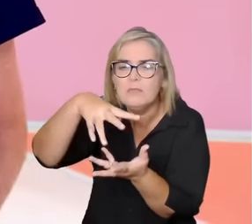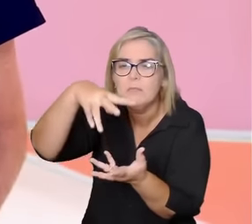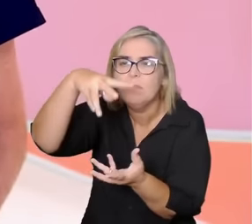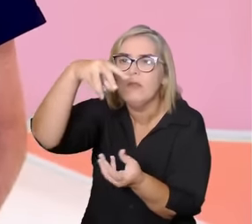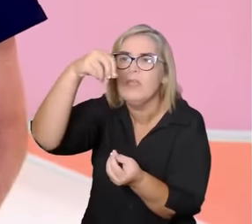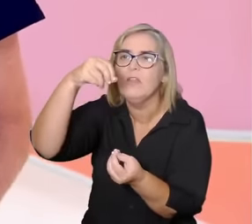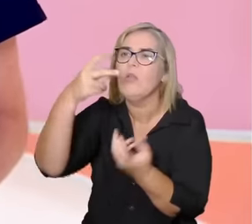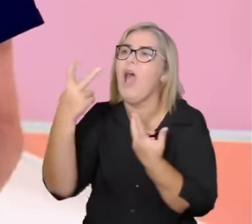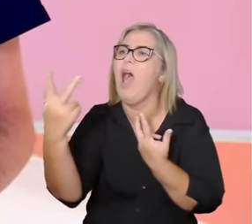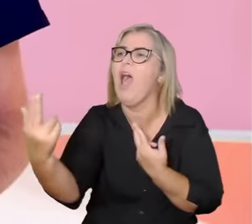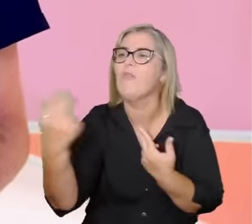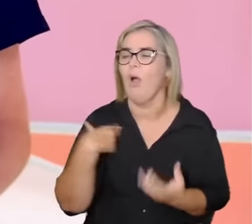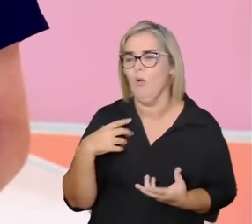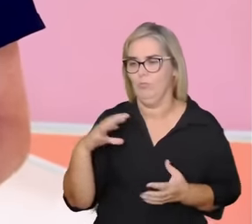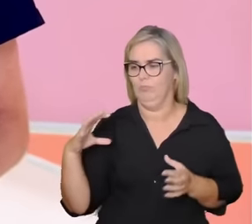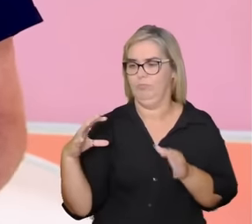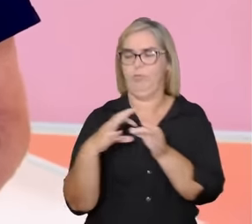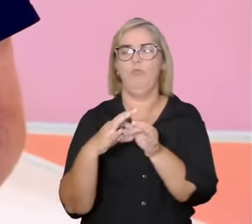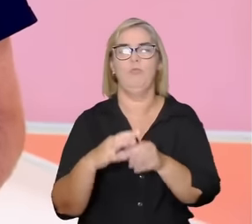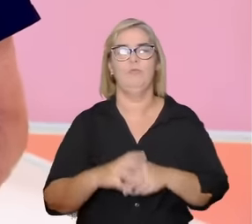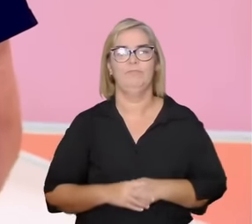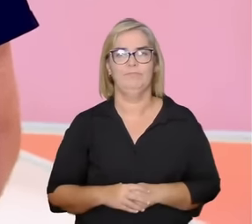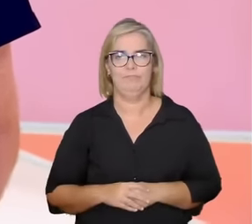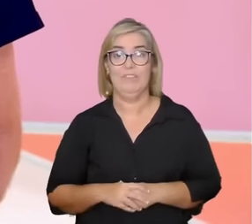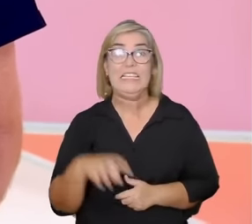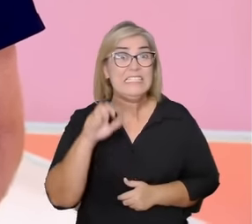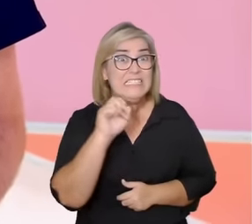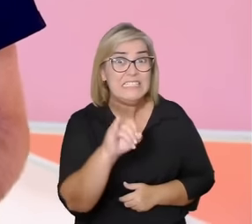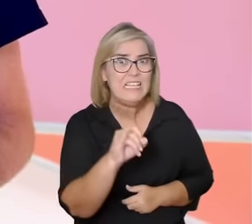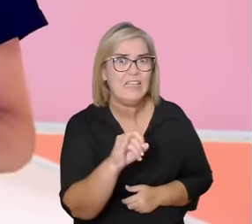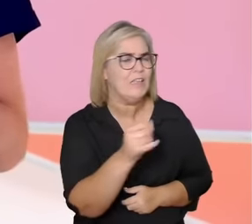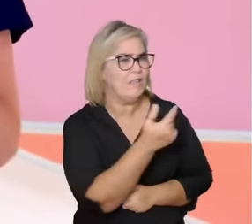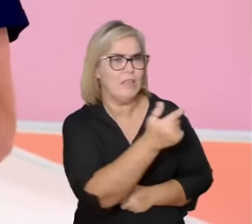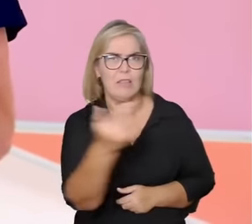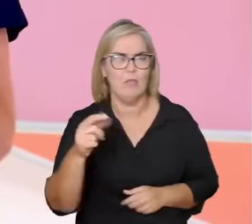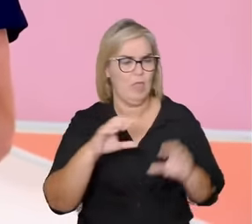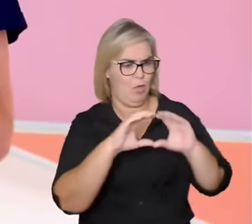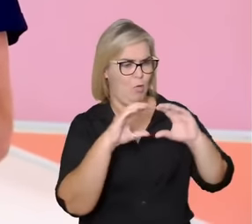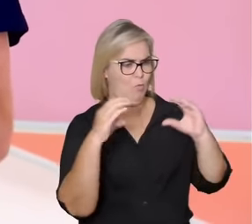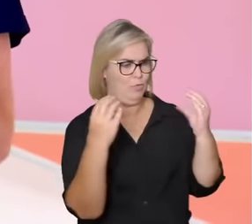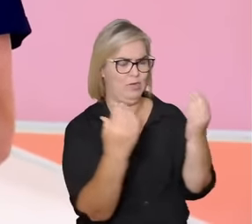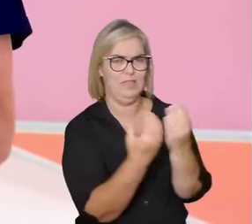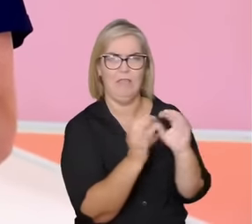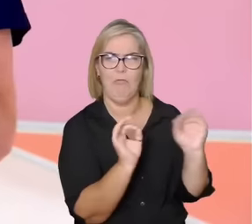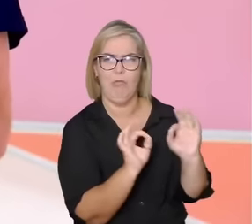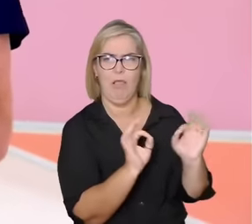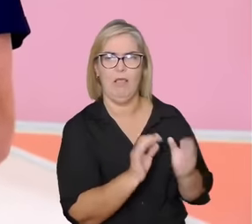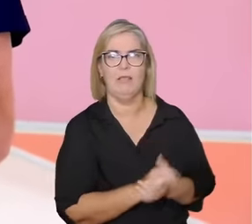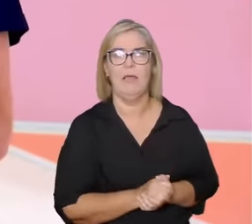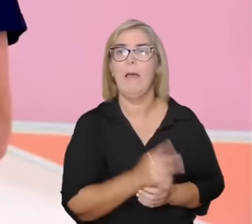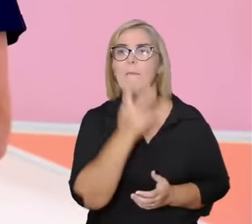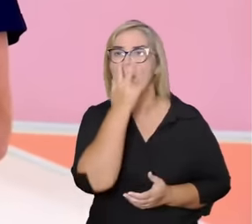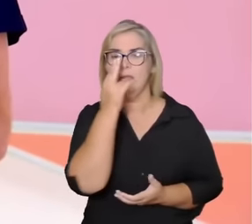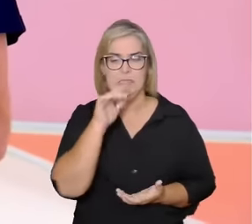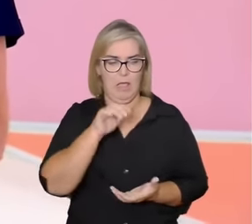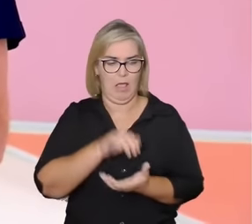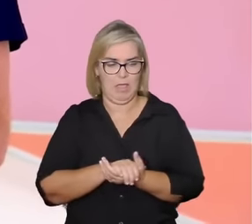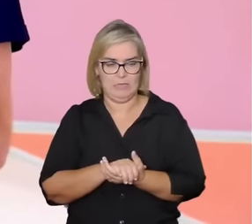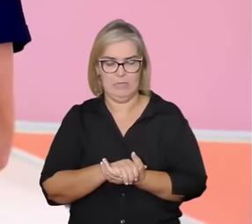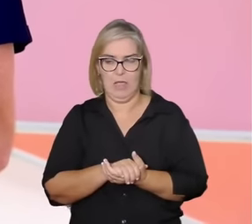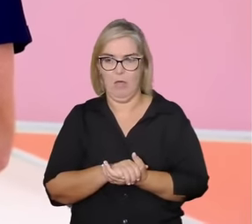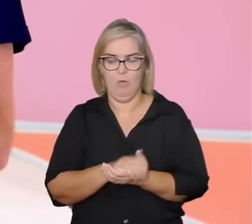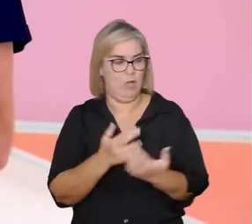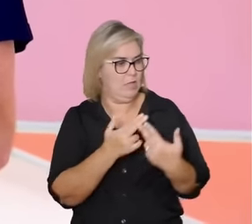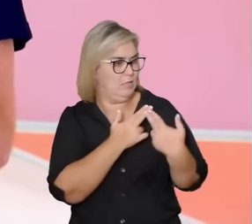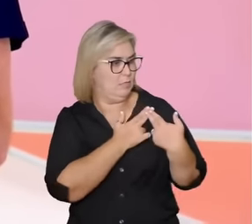a ausência de uma verdadeira comunidade deixa o casal totalmente responsável por si e pelas coisas a